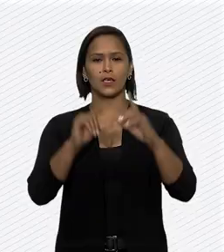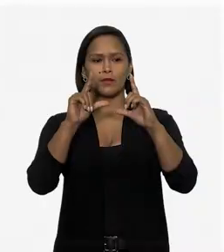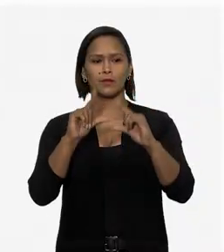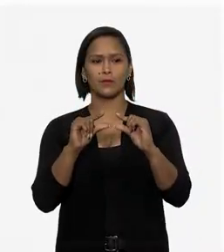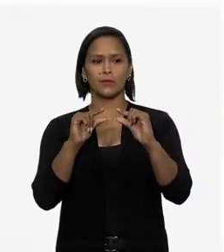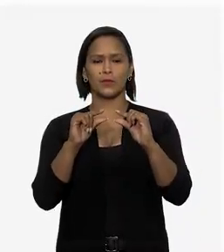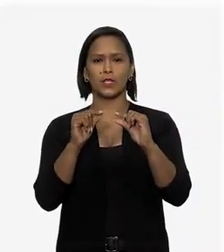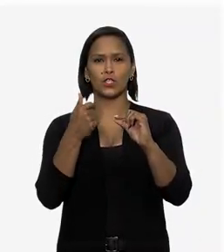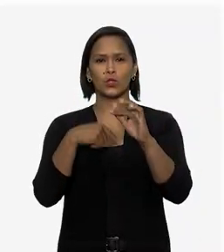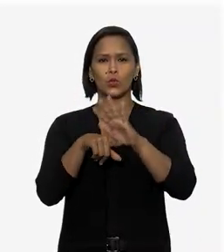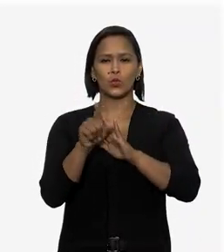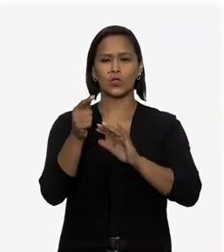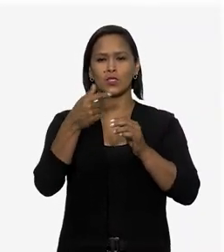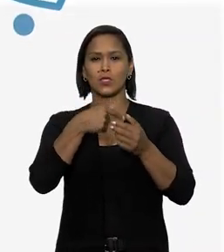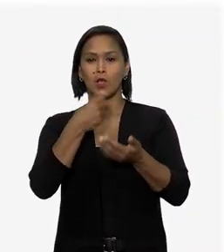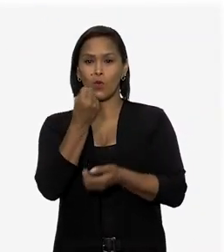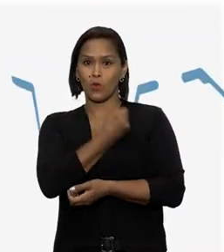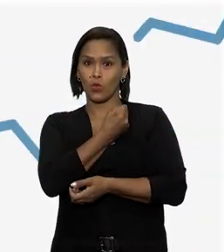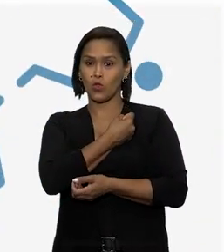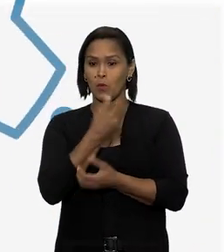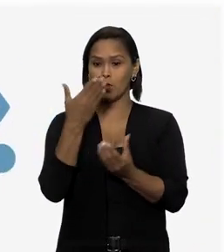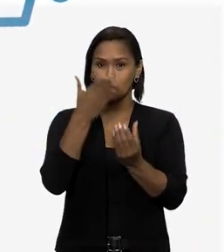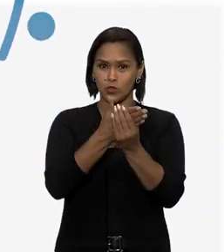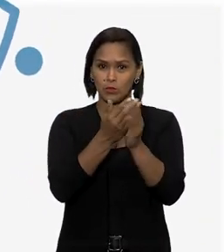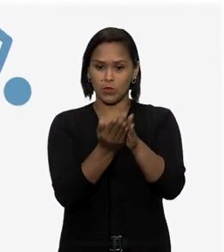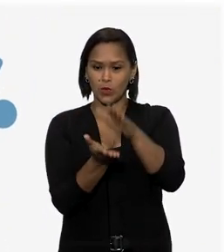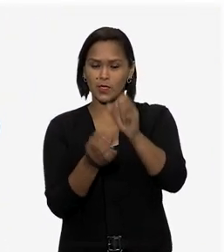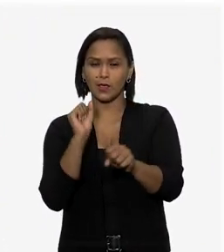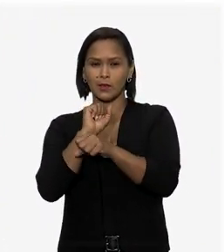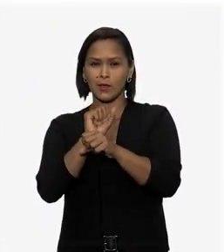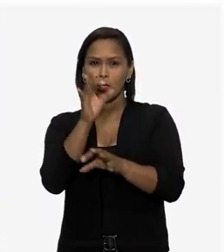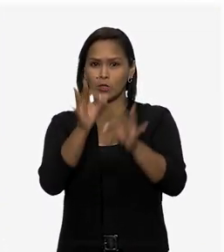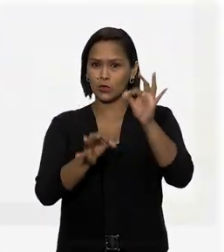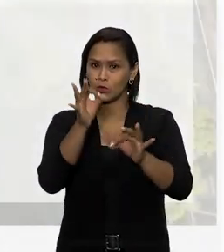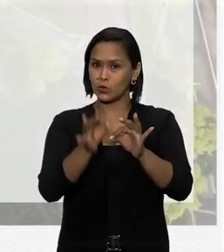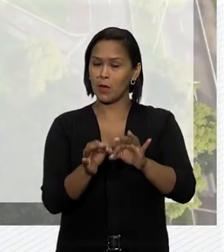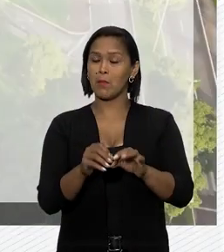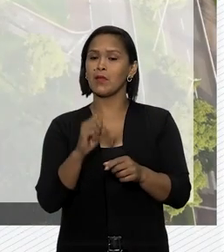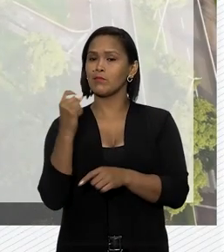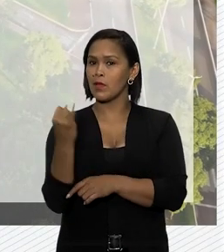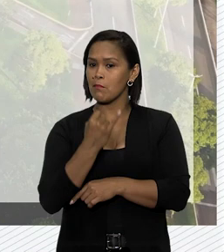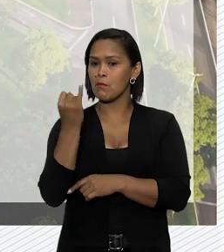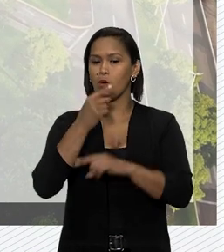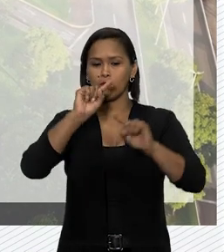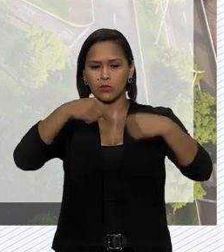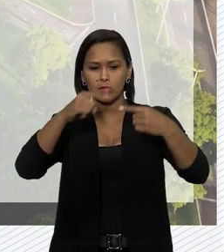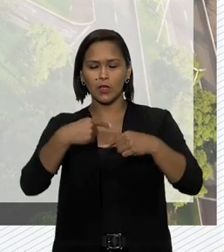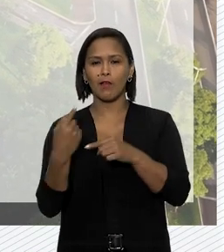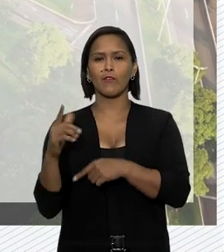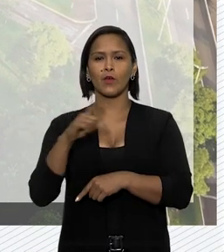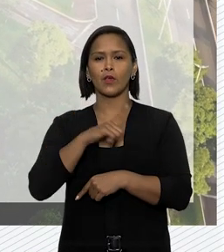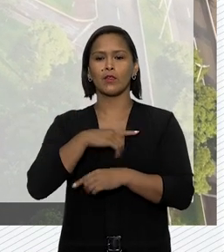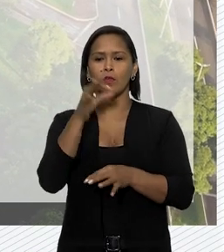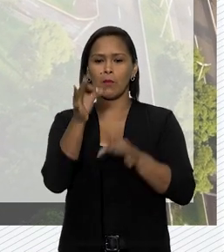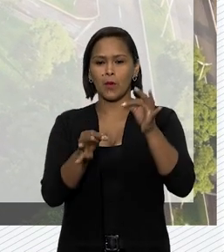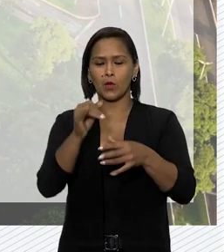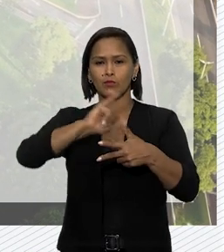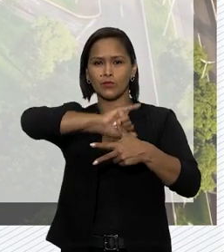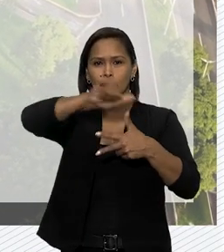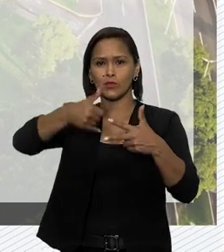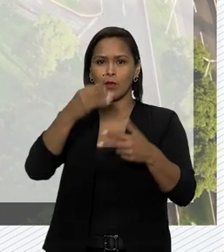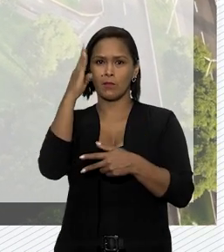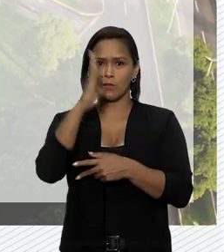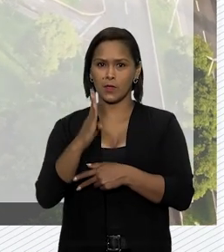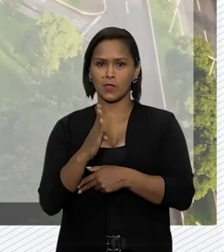Reduzir o tempo de tramitação e a quantidade de processos aguardando o julgamento são grandes desafios enfrentados pelo Judiciário